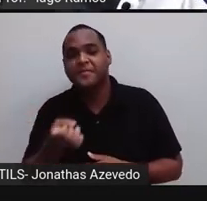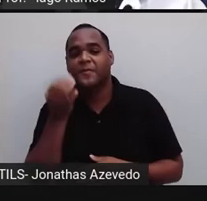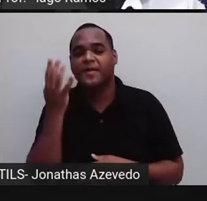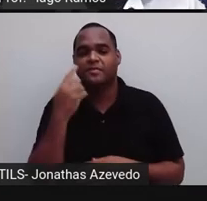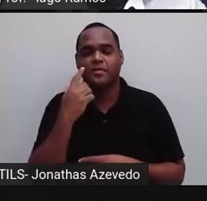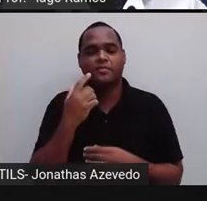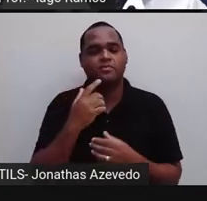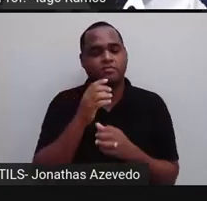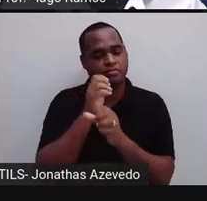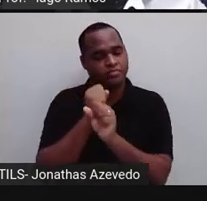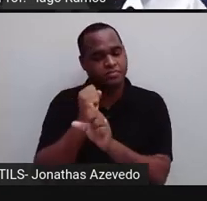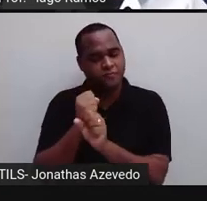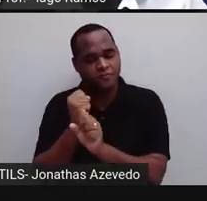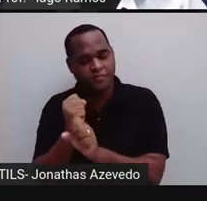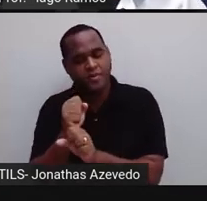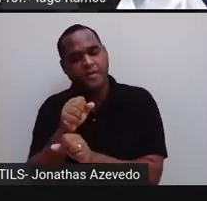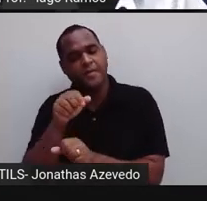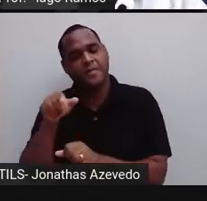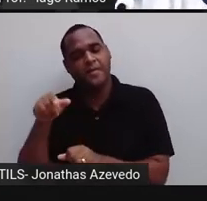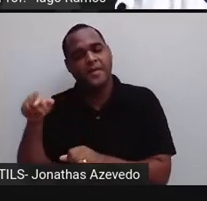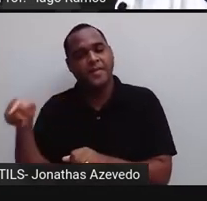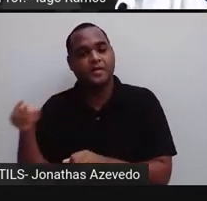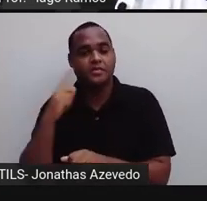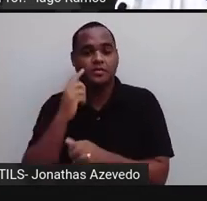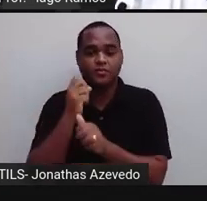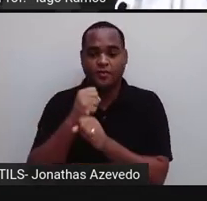percorreu para ficar entre o 9 e o 4,